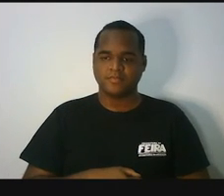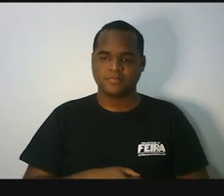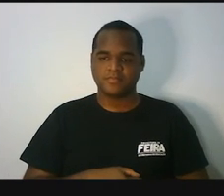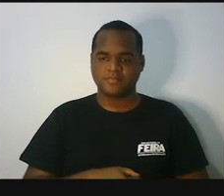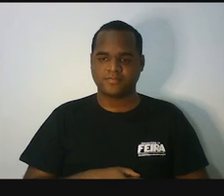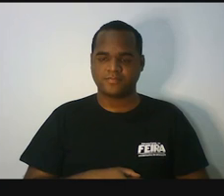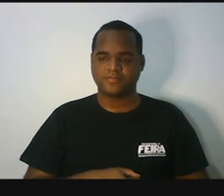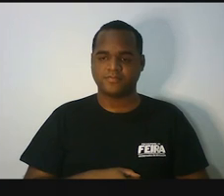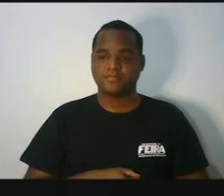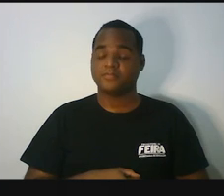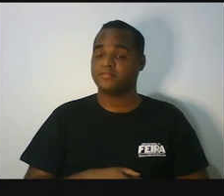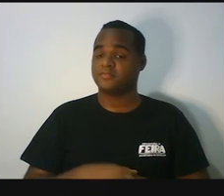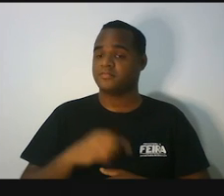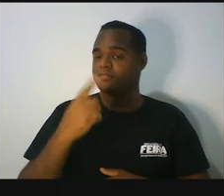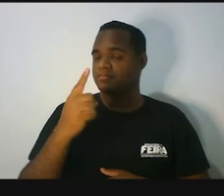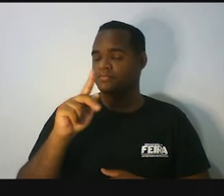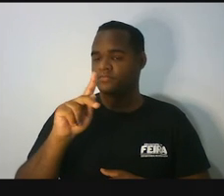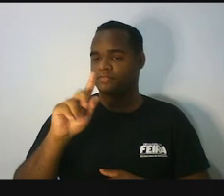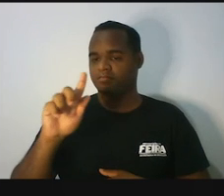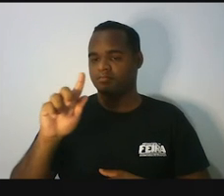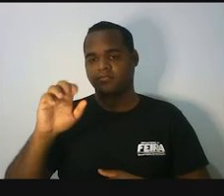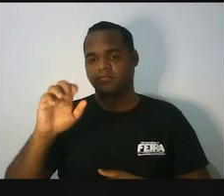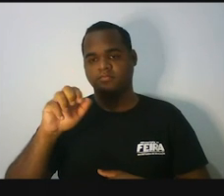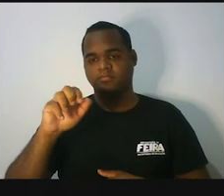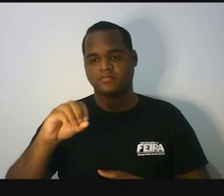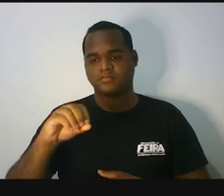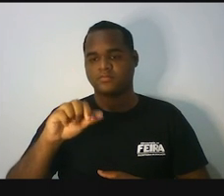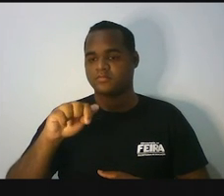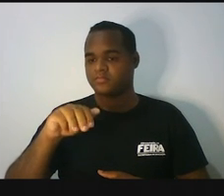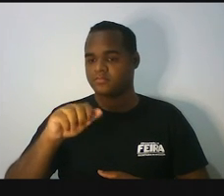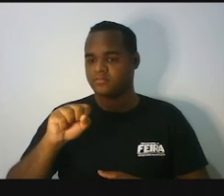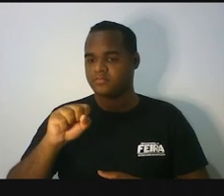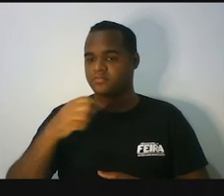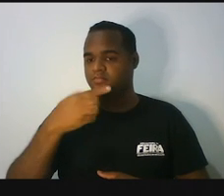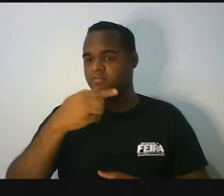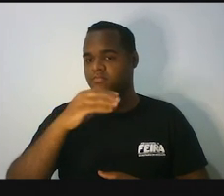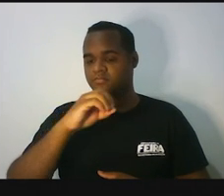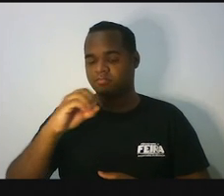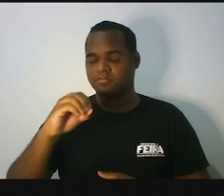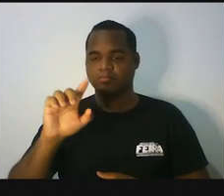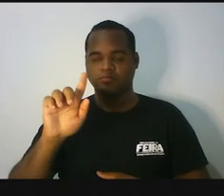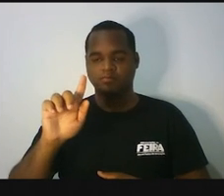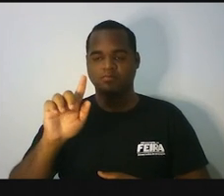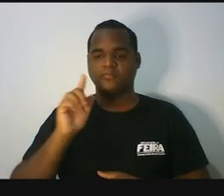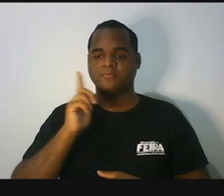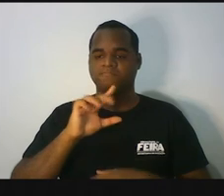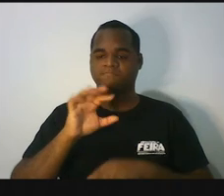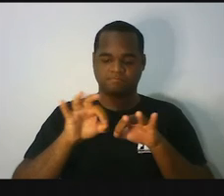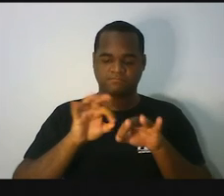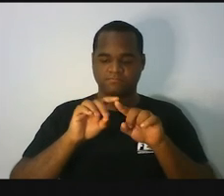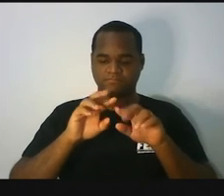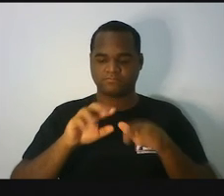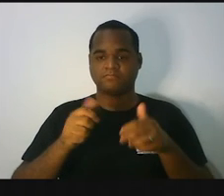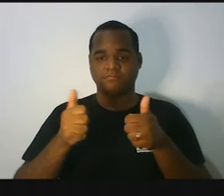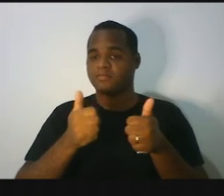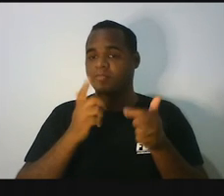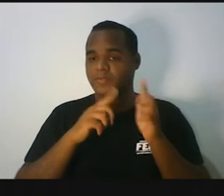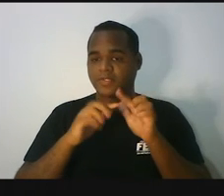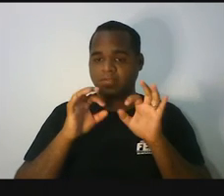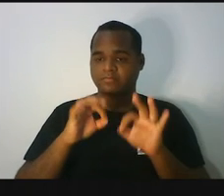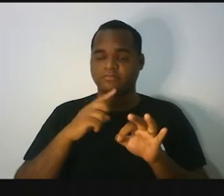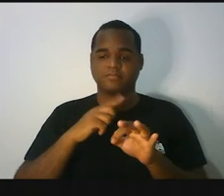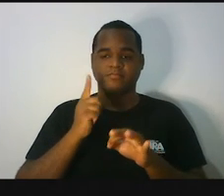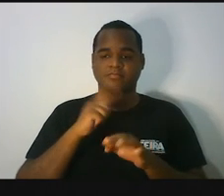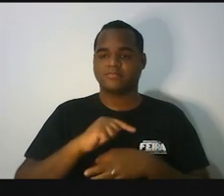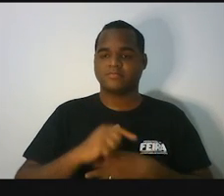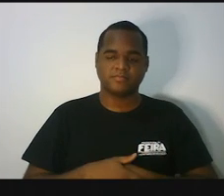1 grama de 700 gramas o que é que sobra? vamos lá continuar resolvendo a nossa equação 2x